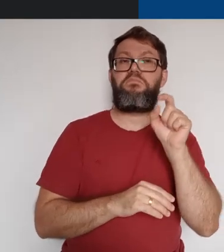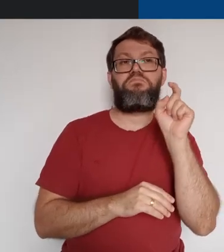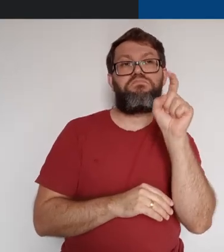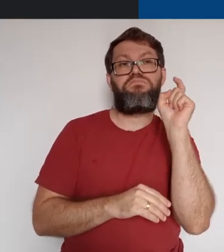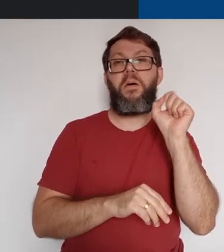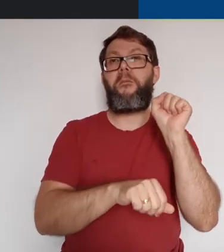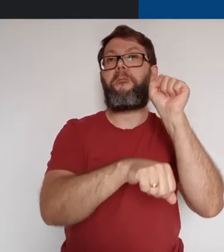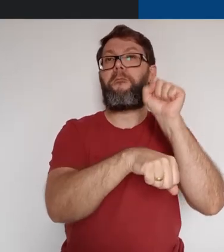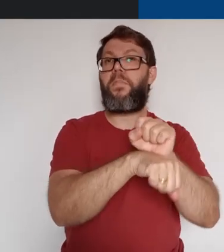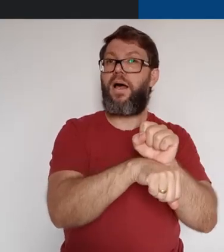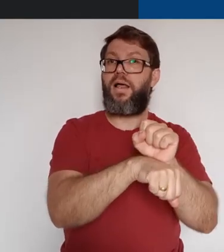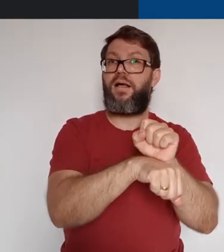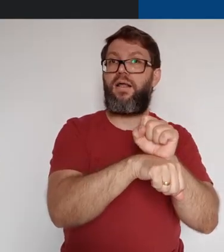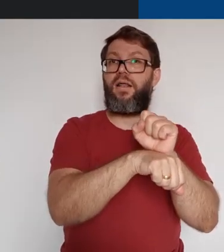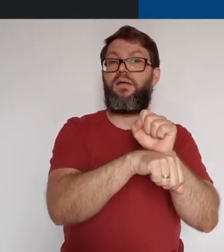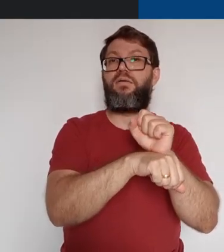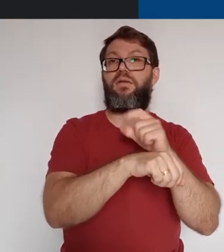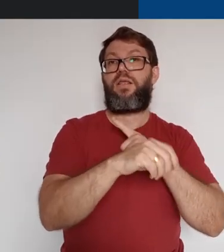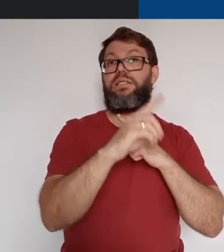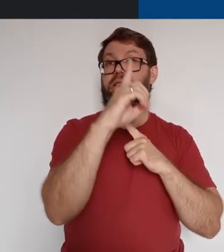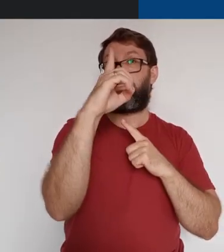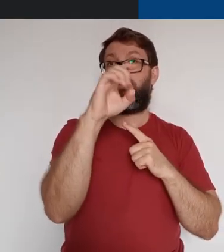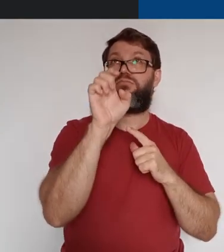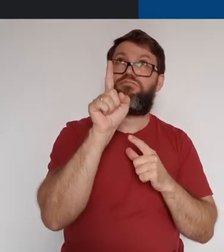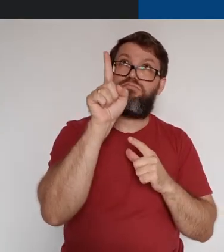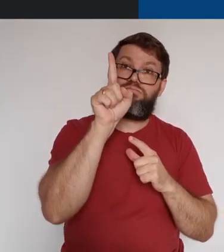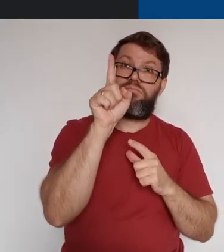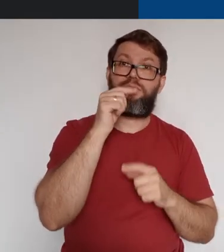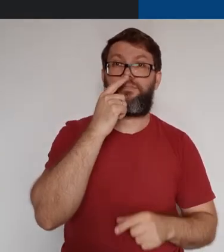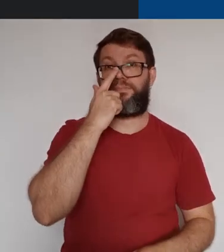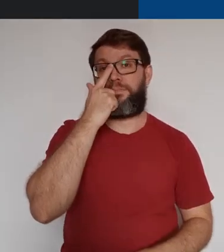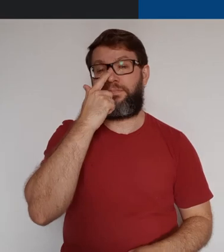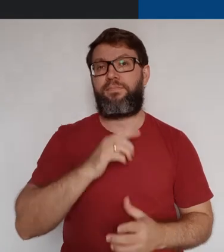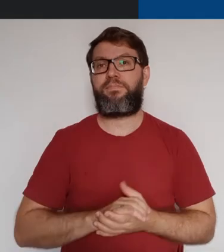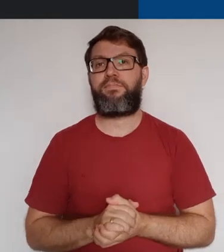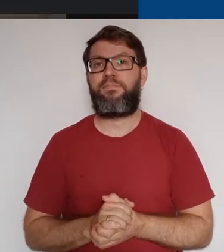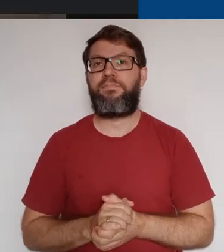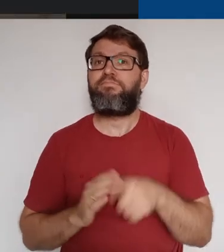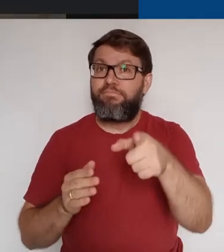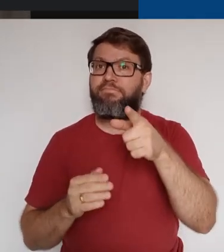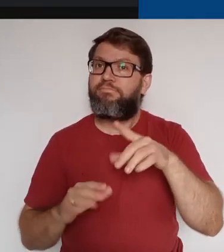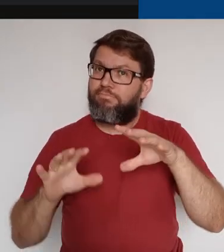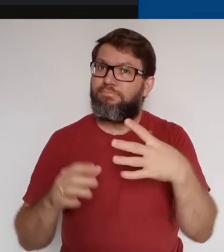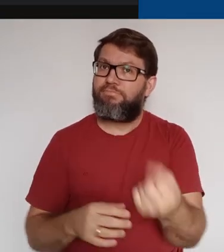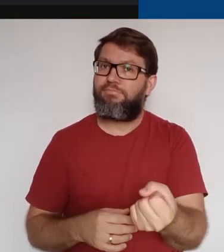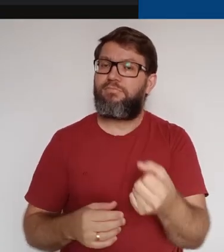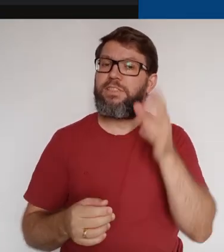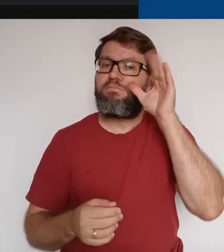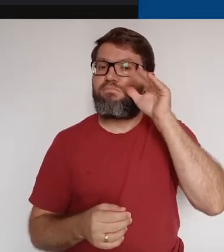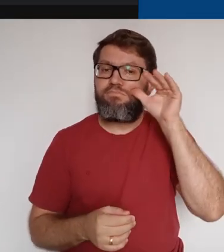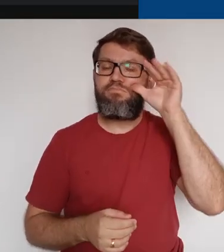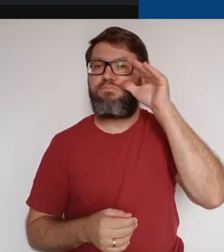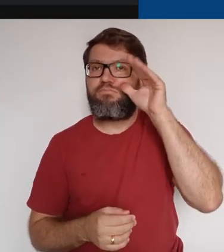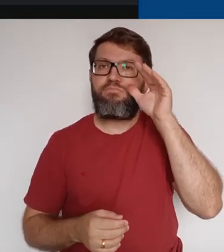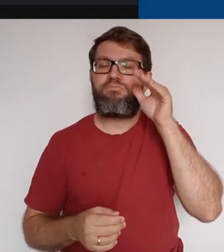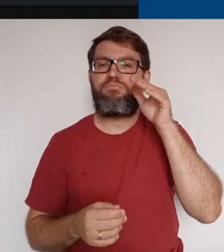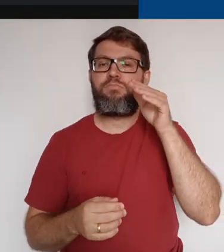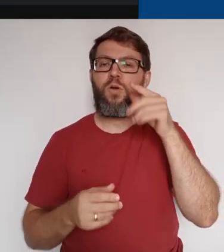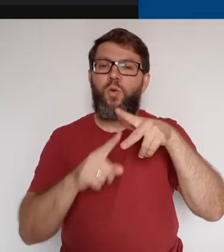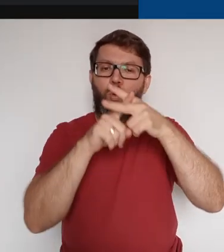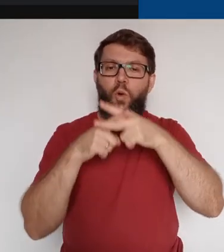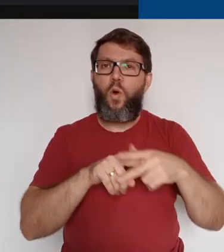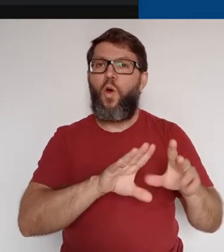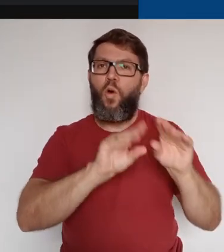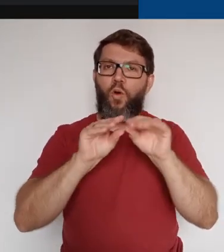uma aba do Google Chrome, clicamos em Parar no canto superior esquerdo. Que tal experimentar as